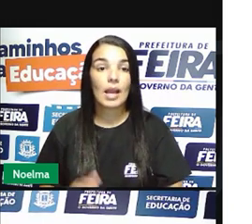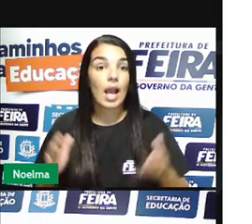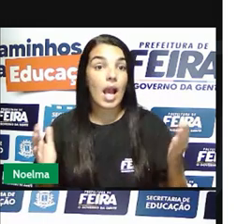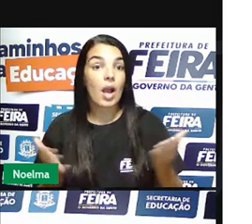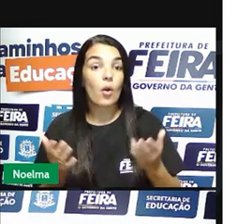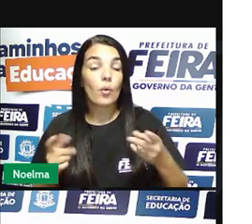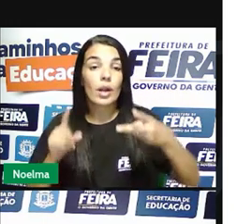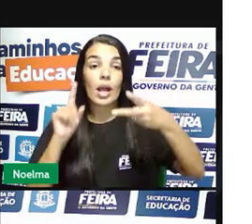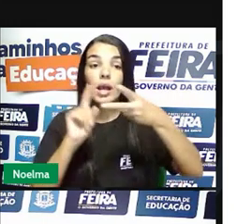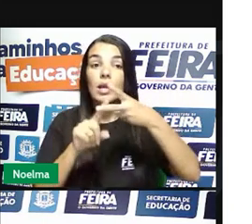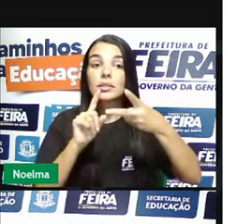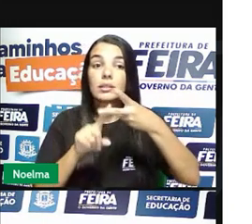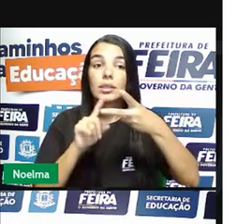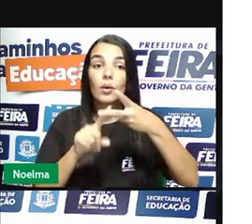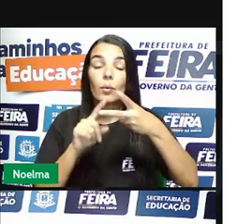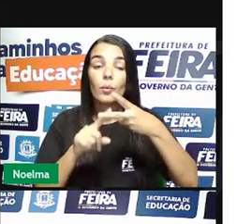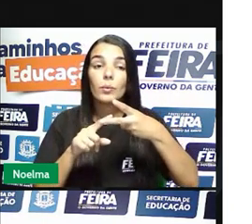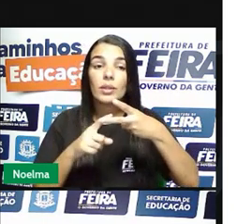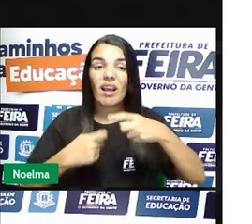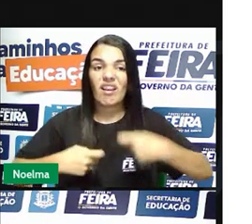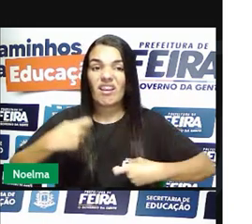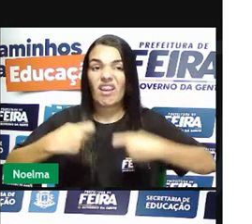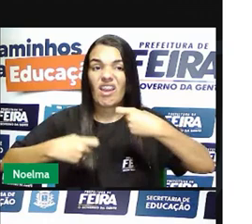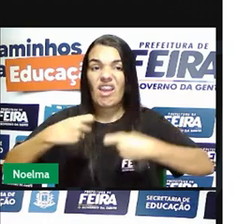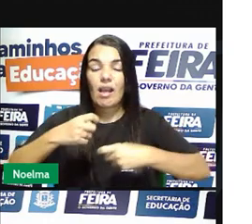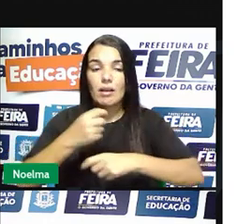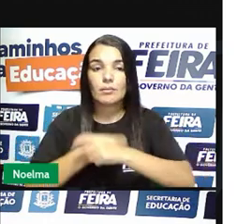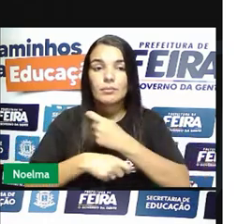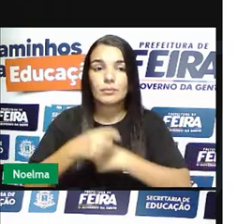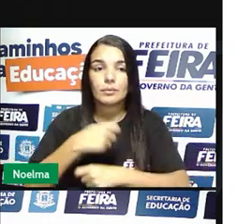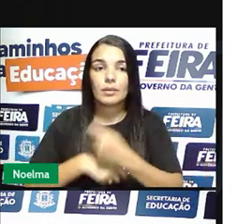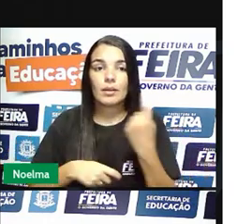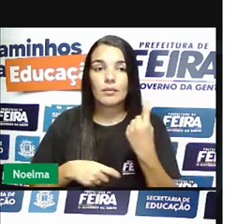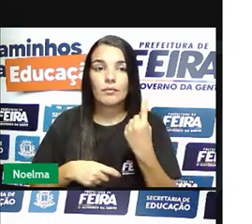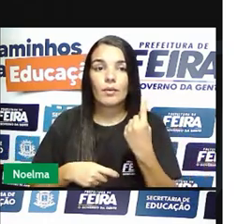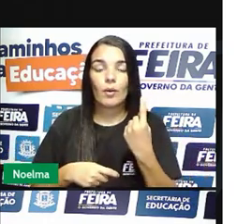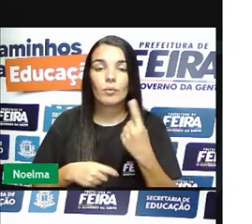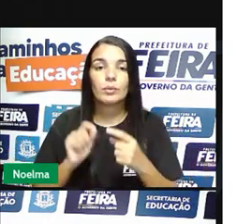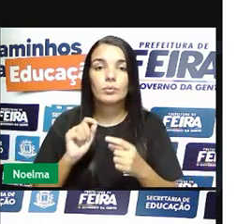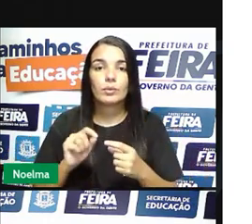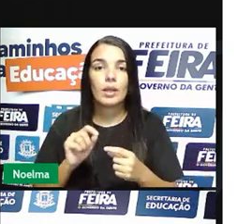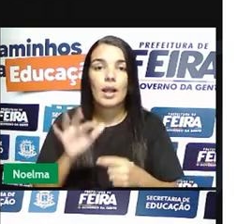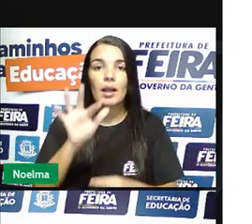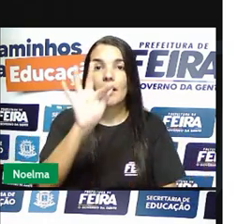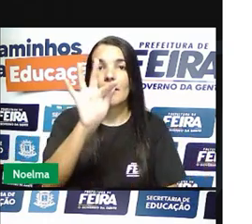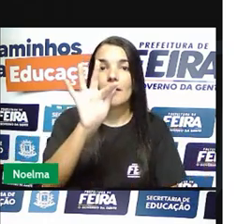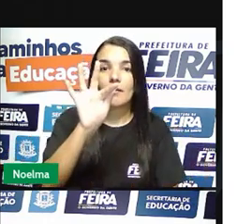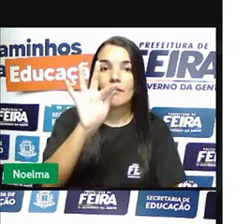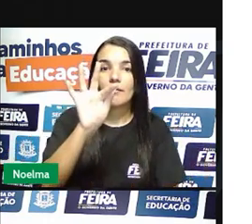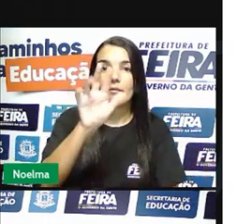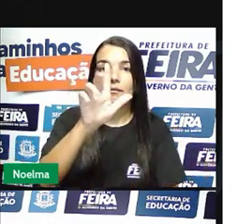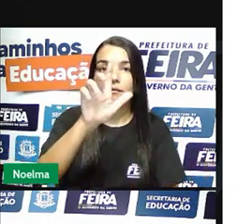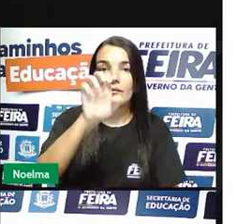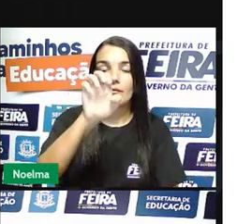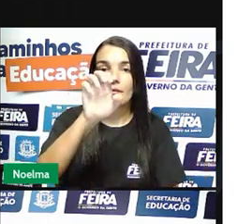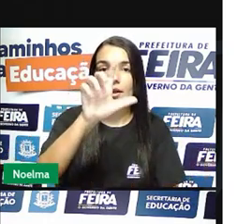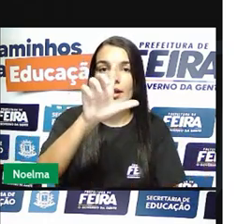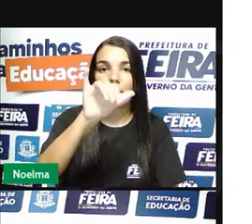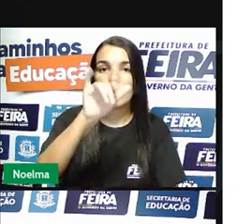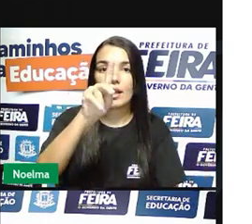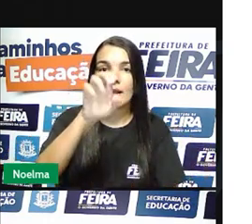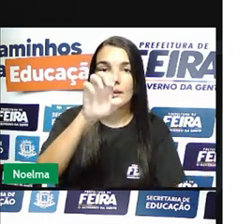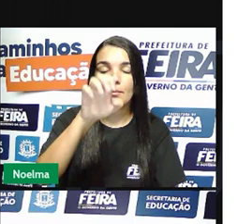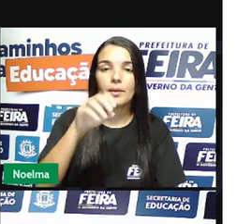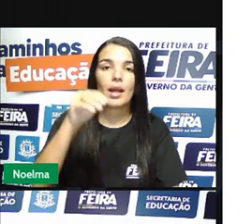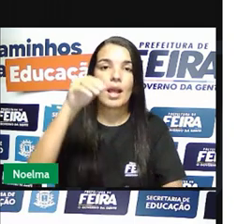A segunda revolta que nós iremos estudar é a de Felipe Santos, ou também chamada de Revolta de Vila Rica, porque aconteceu em